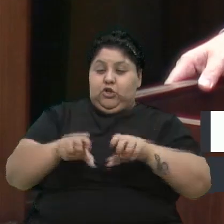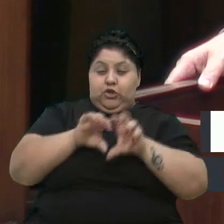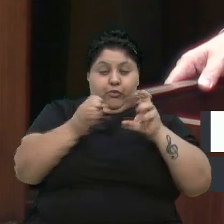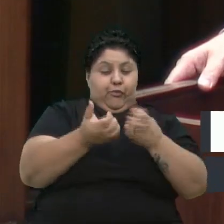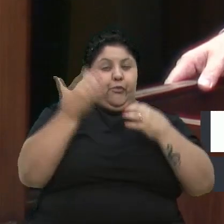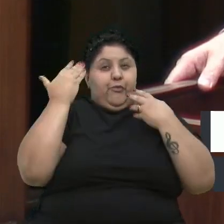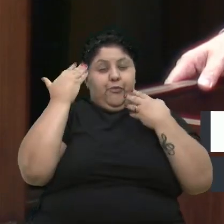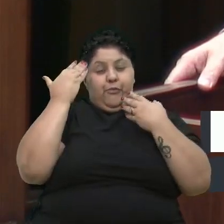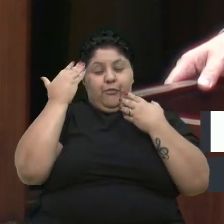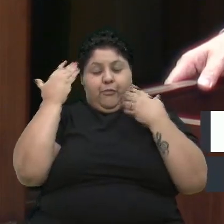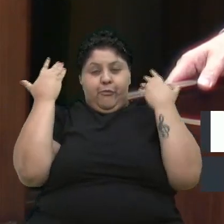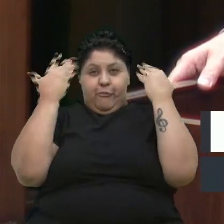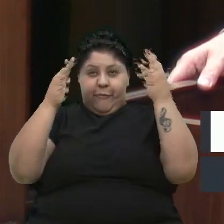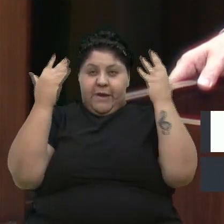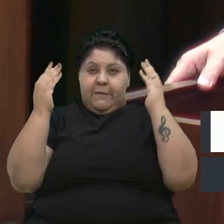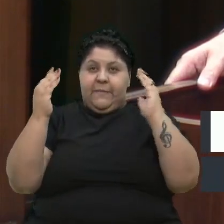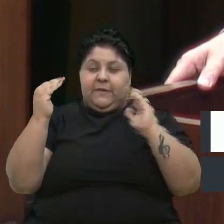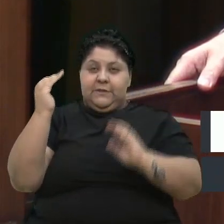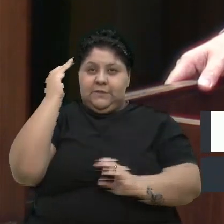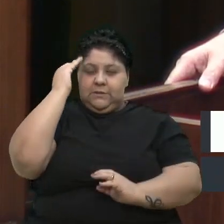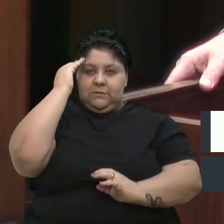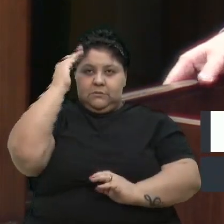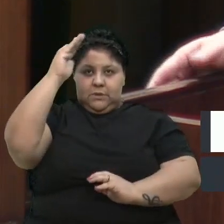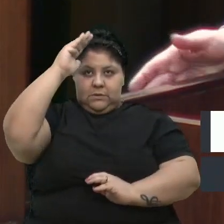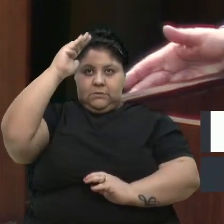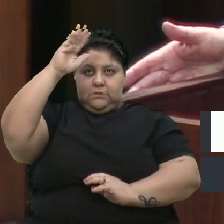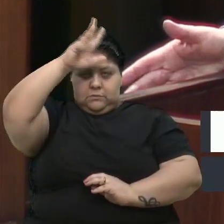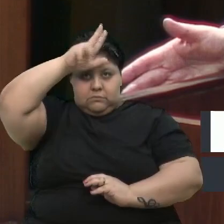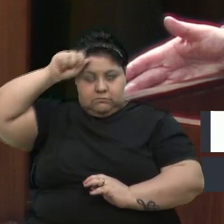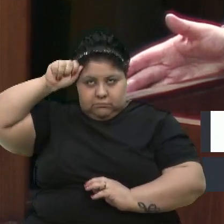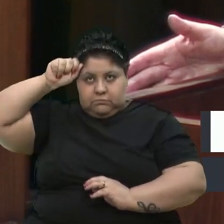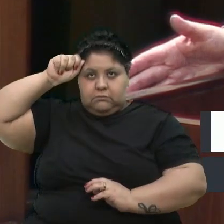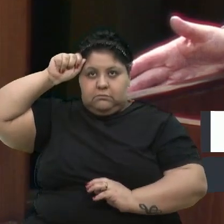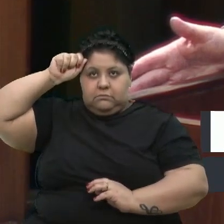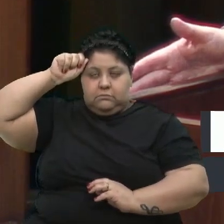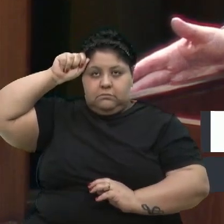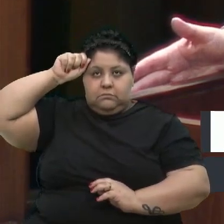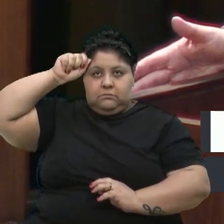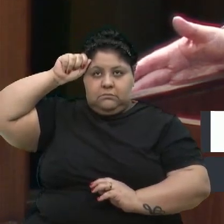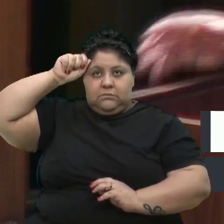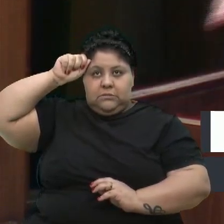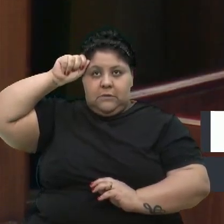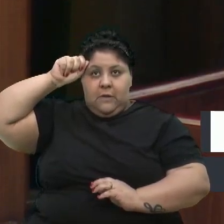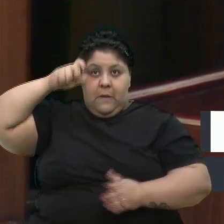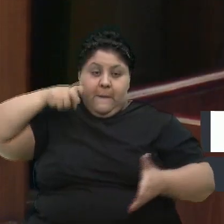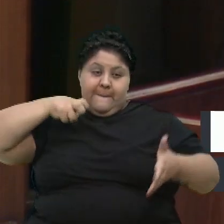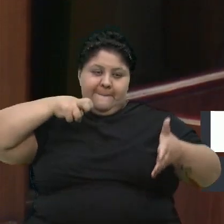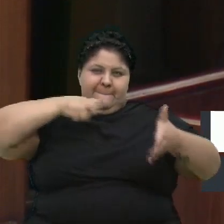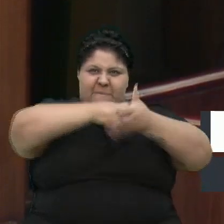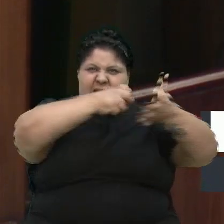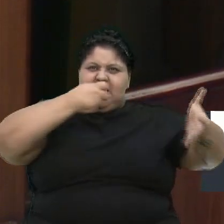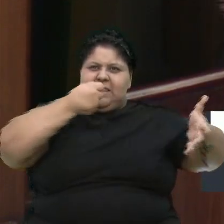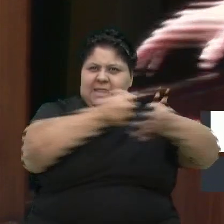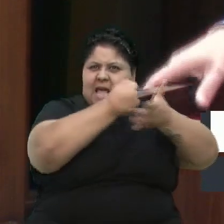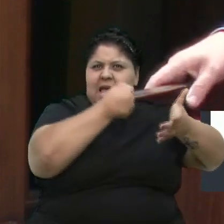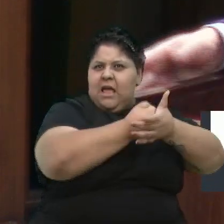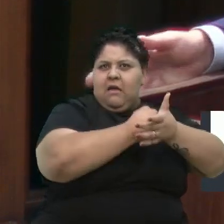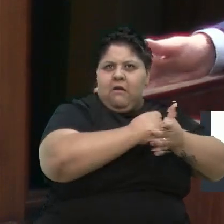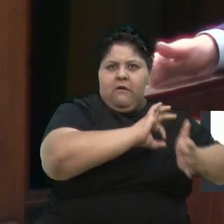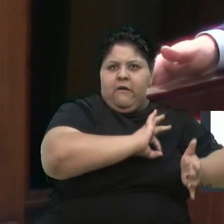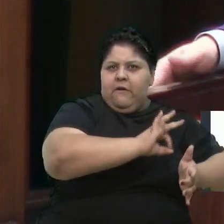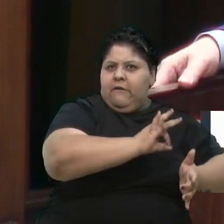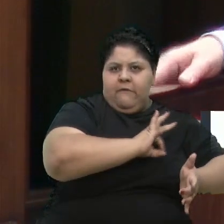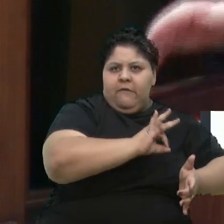Guarda Municipal por esta... E, olha, agredir policial, isso não tem explicação, isso é um